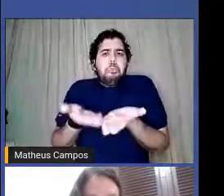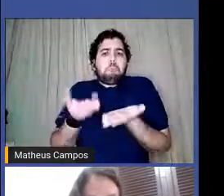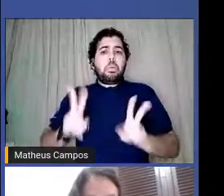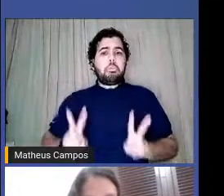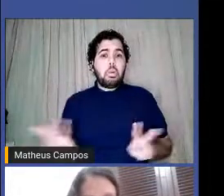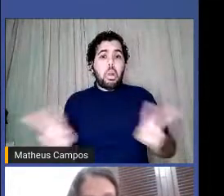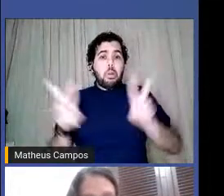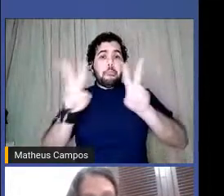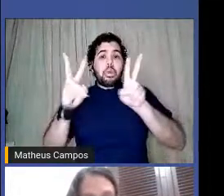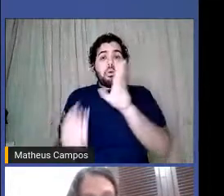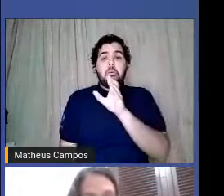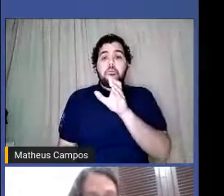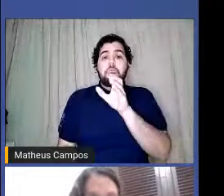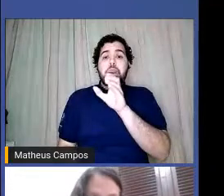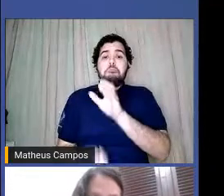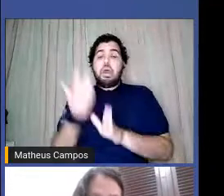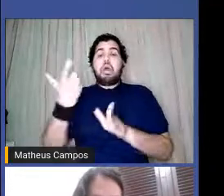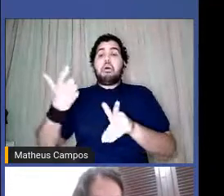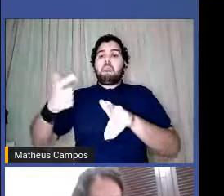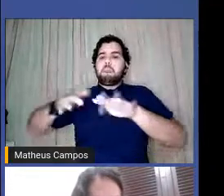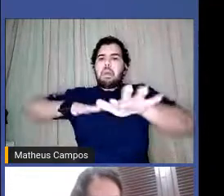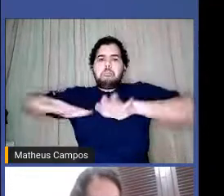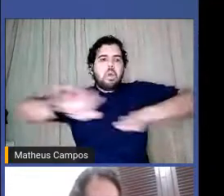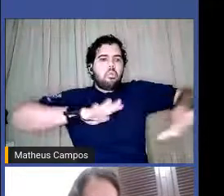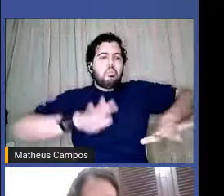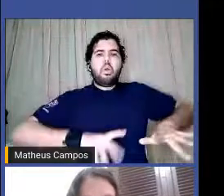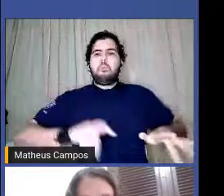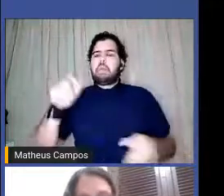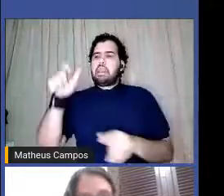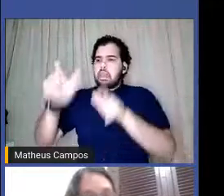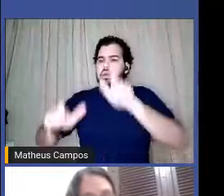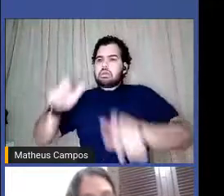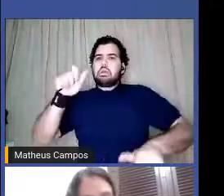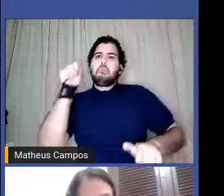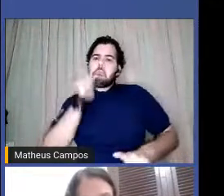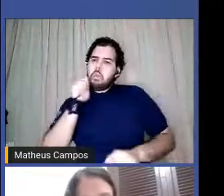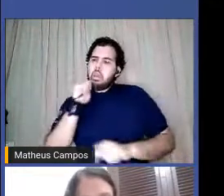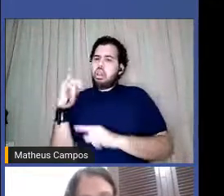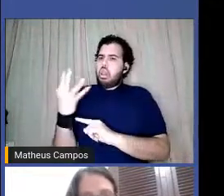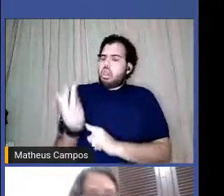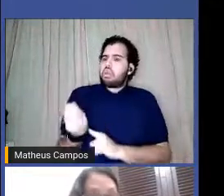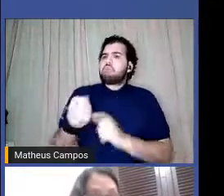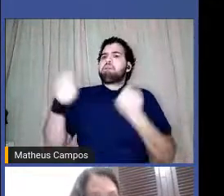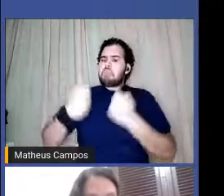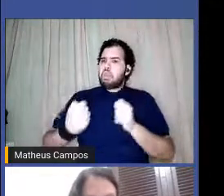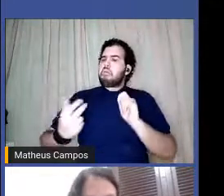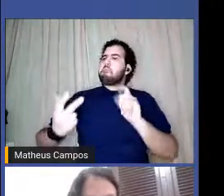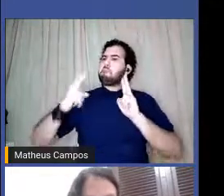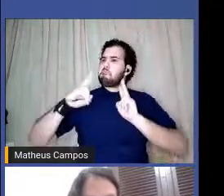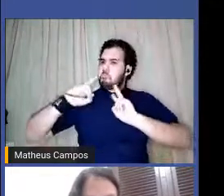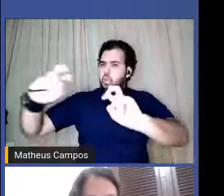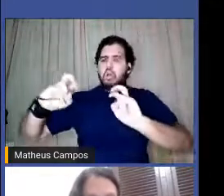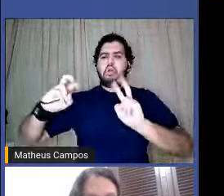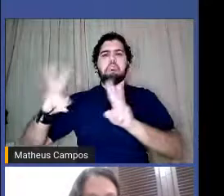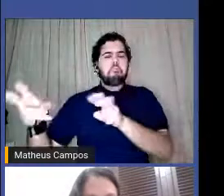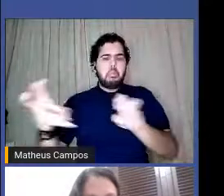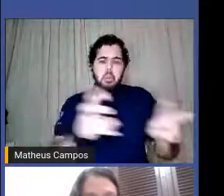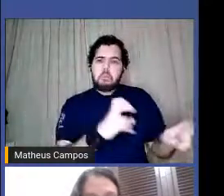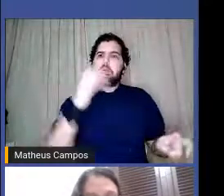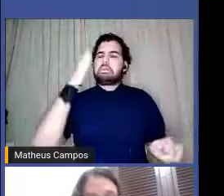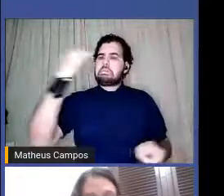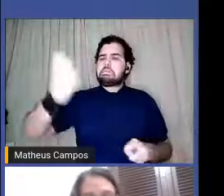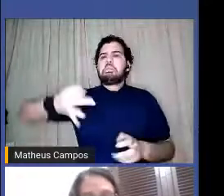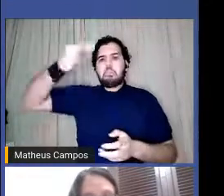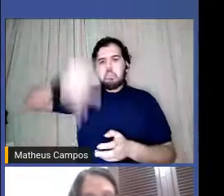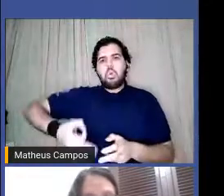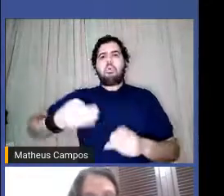criar espaços em que a arte das mulheres seja reconhecida, seja divulgada, seja incentivada, né?